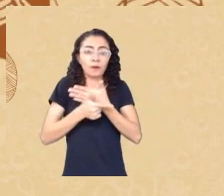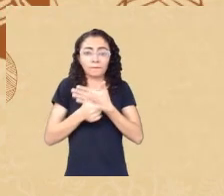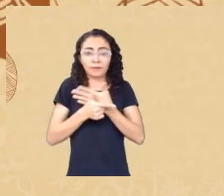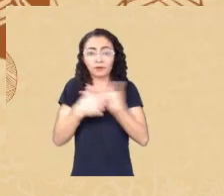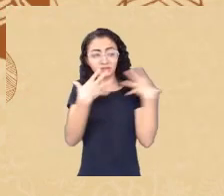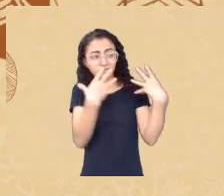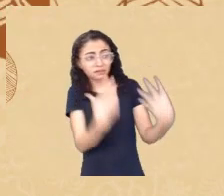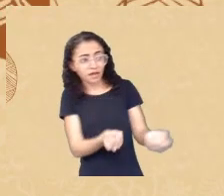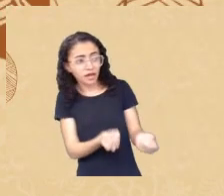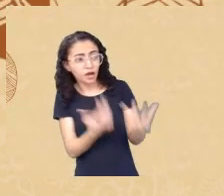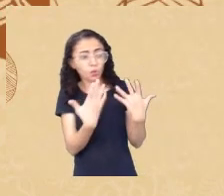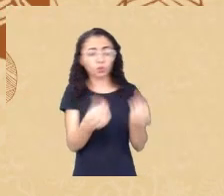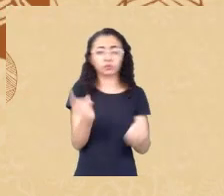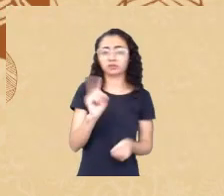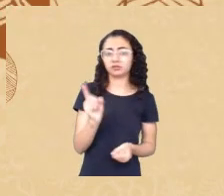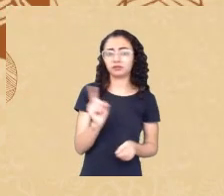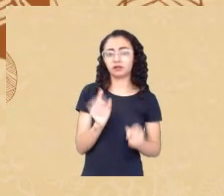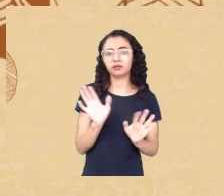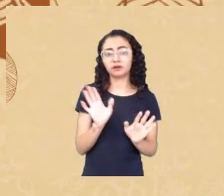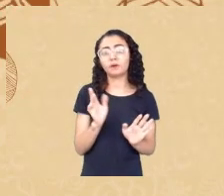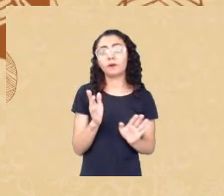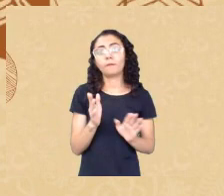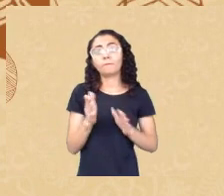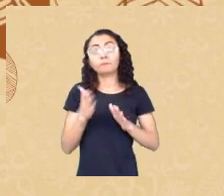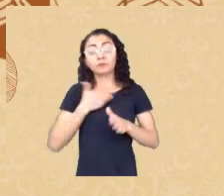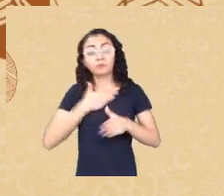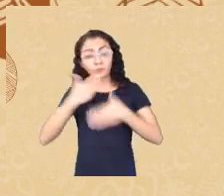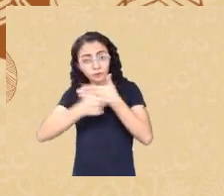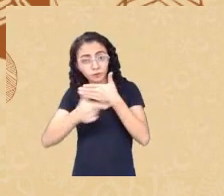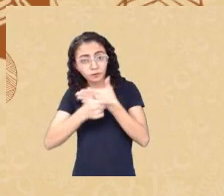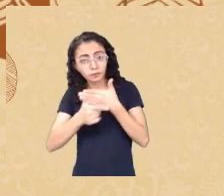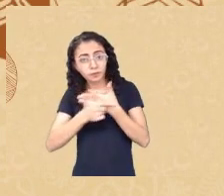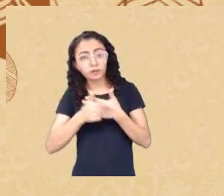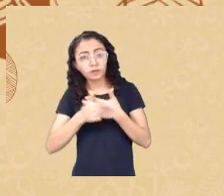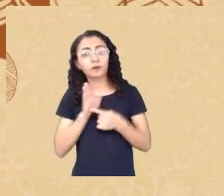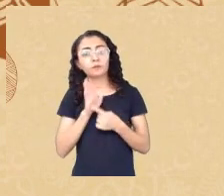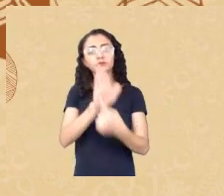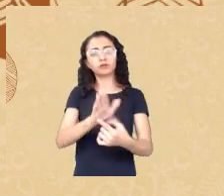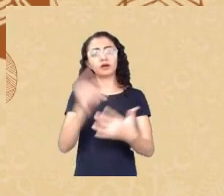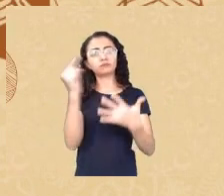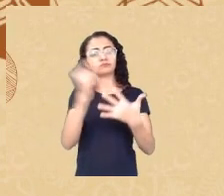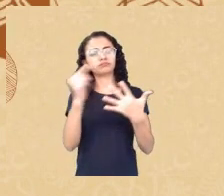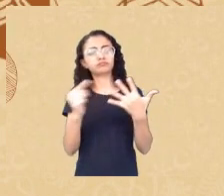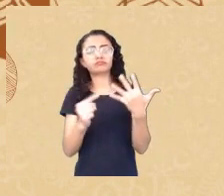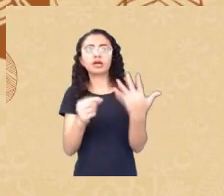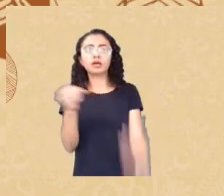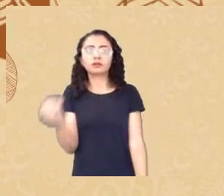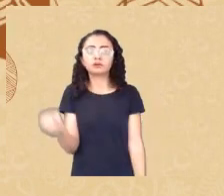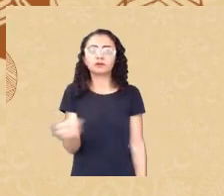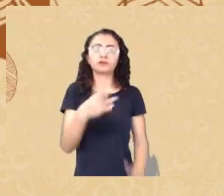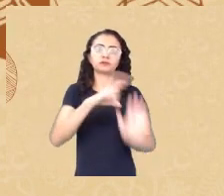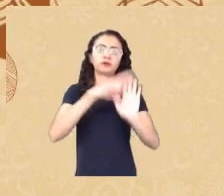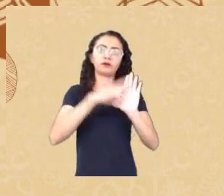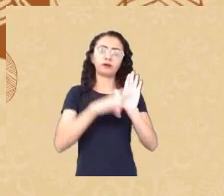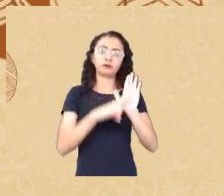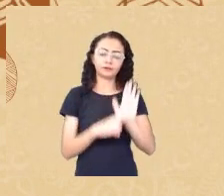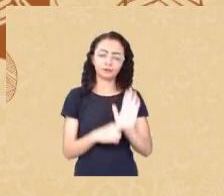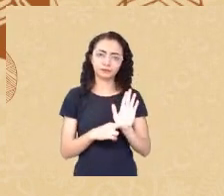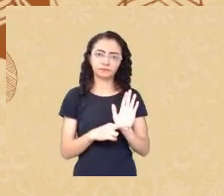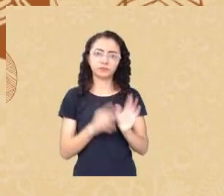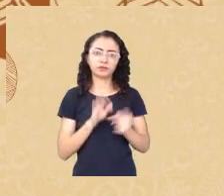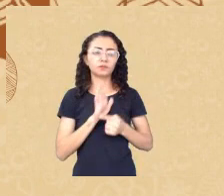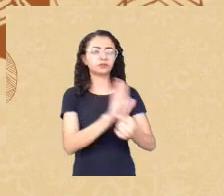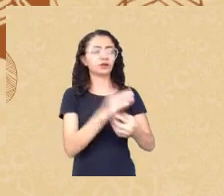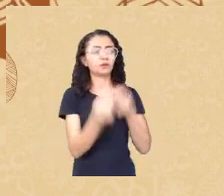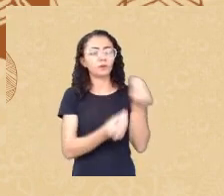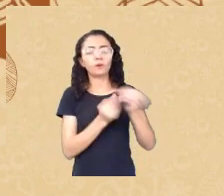termos então eu tenho que mudar isso, aquilo mostrar uma lista de coisas que eles teriam que fazer para mudar então essa seria a minha postura que vai